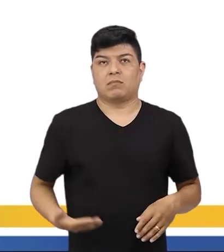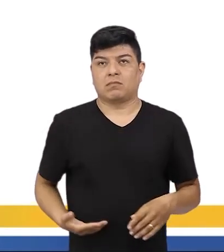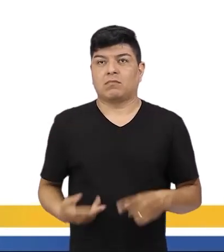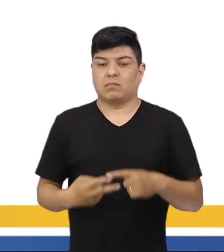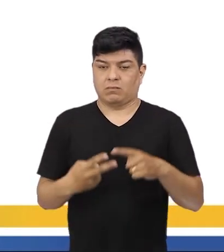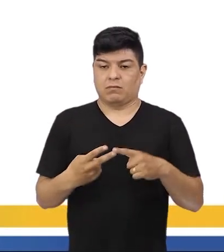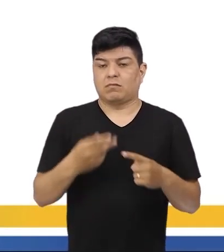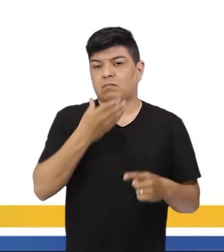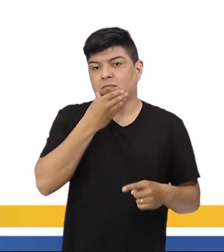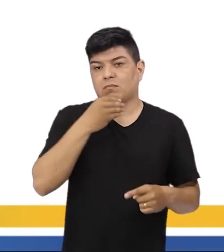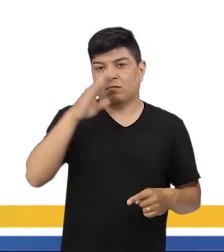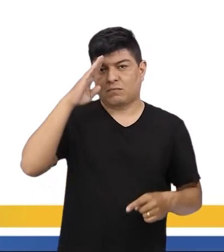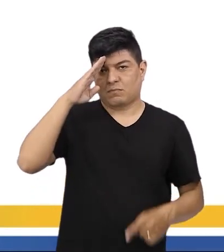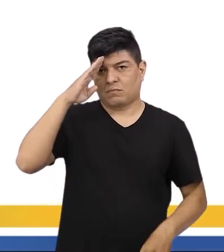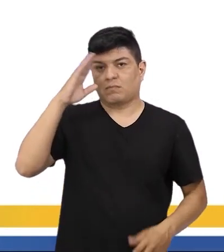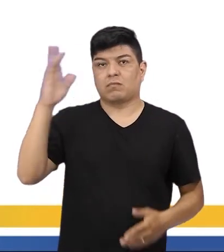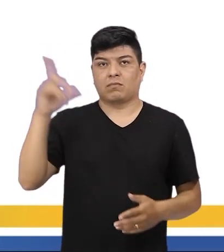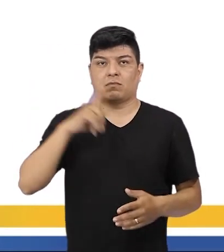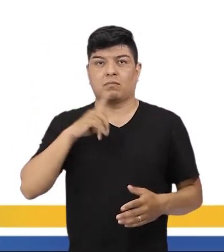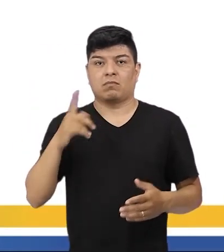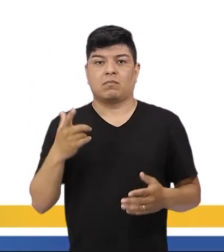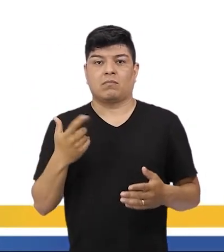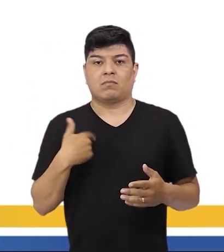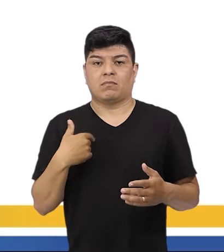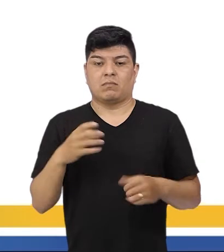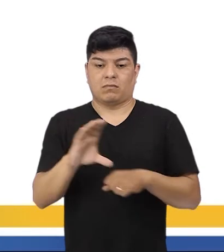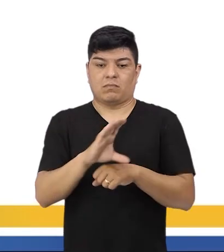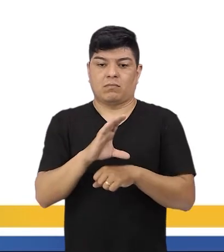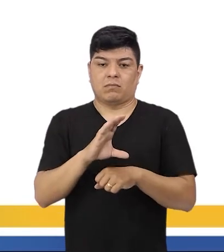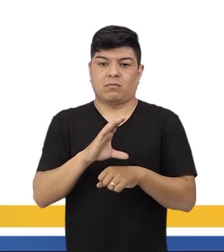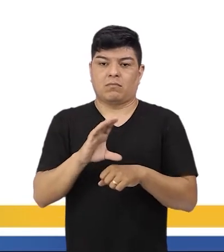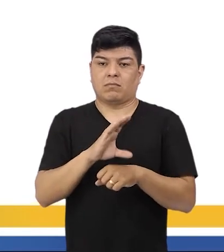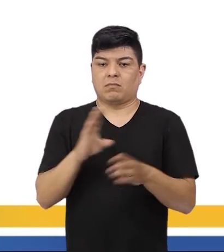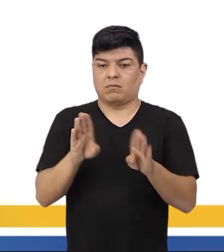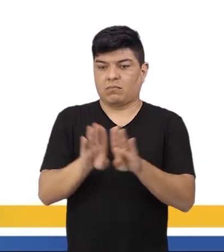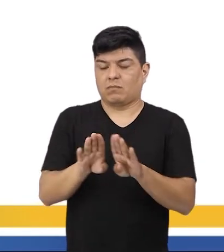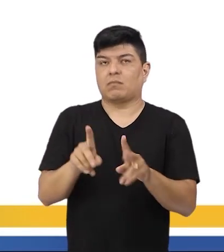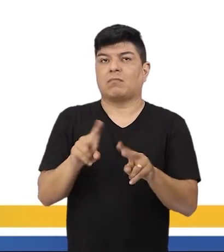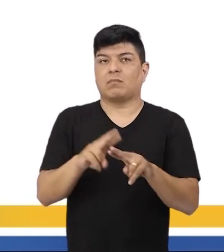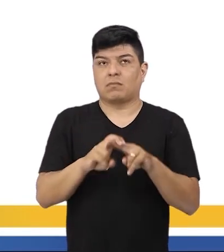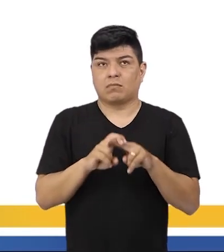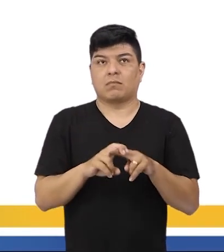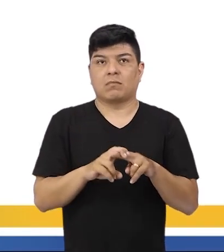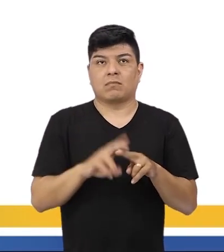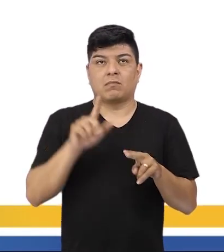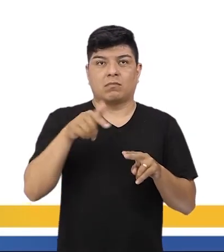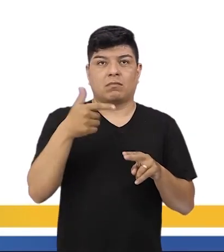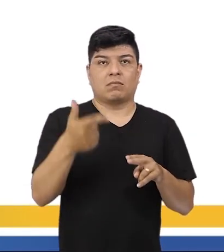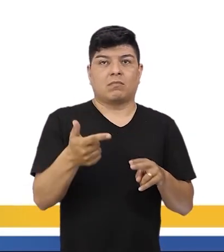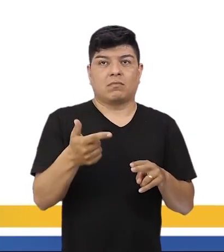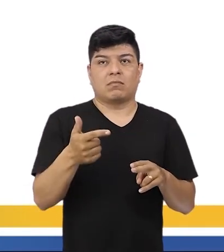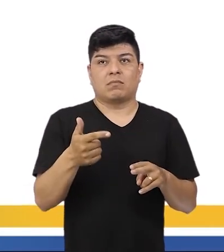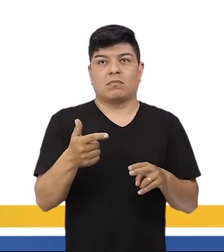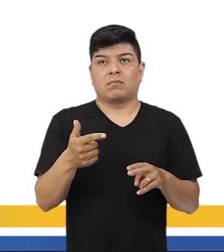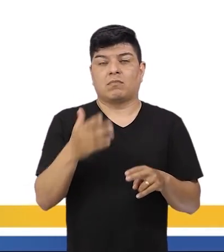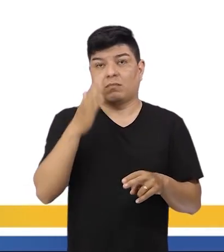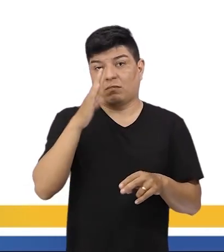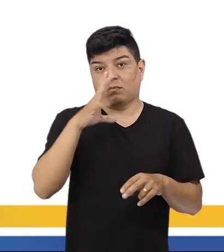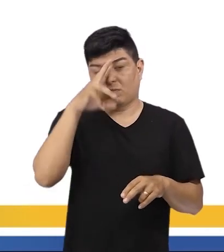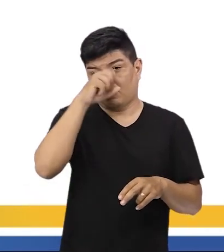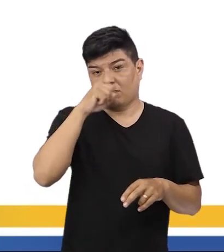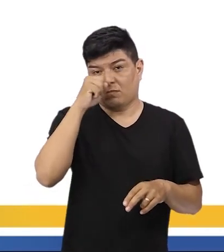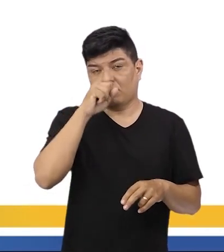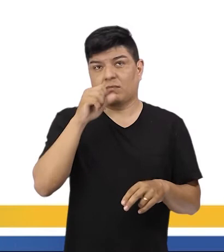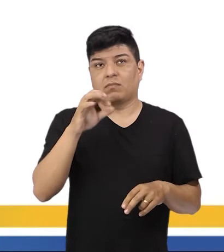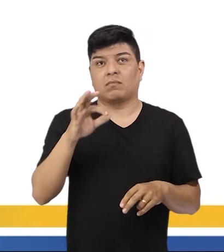militares, né? Mas a gente tem o fechamento do congresso com o Deodoro da Ponseca. Aí depois, que vai ser bem forte,